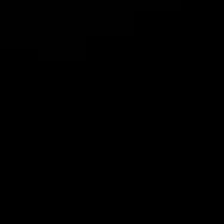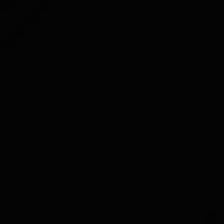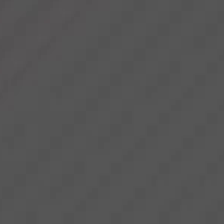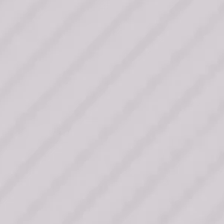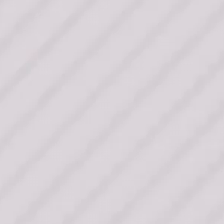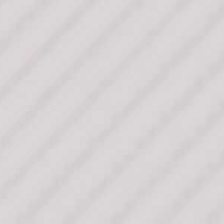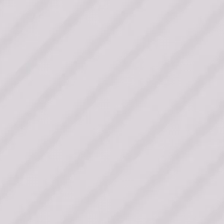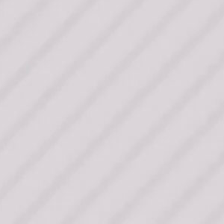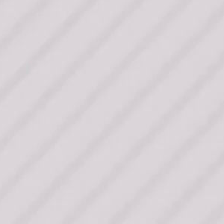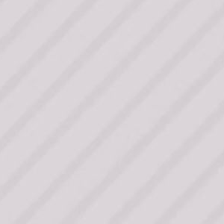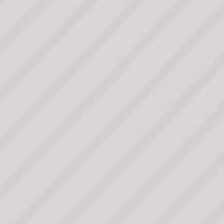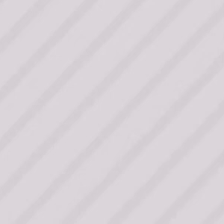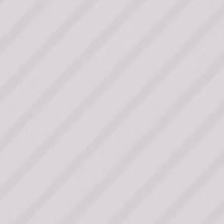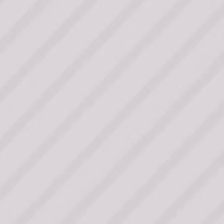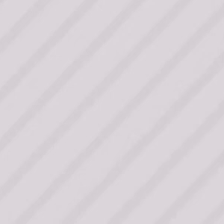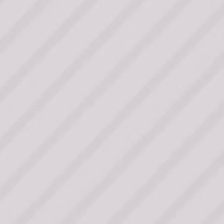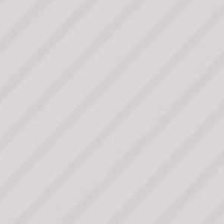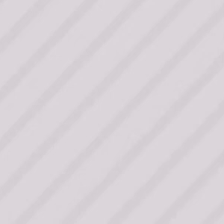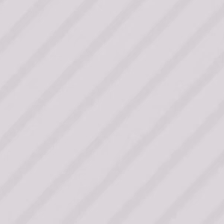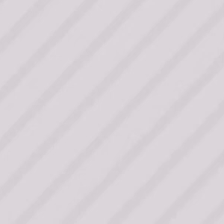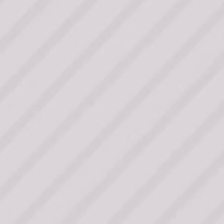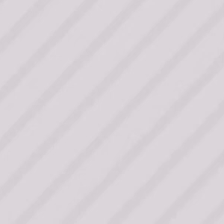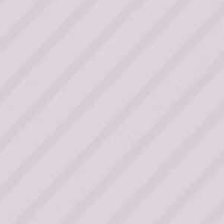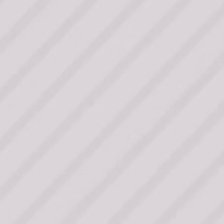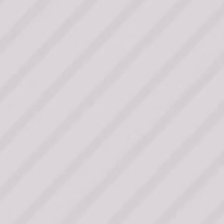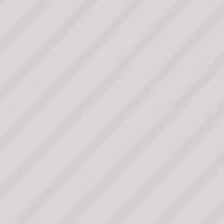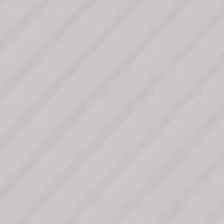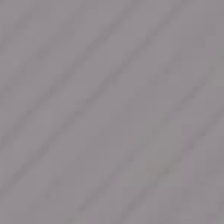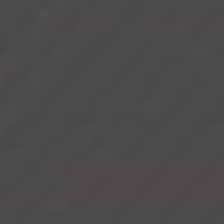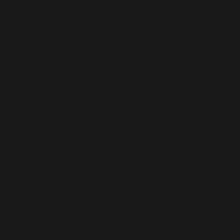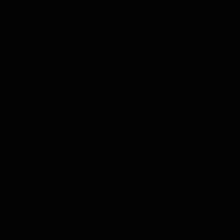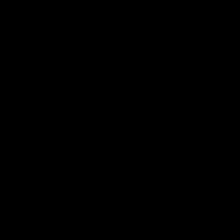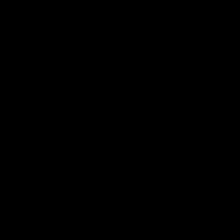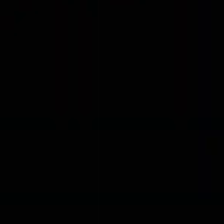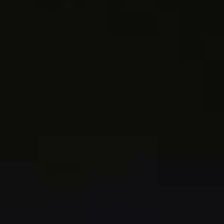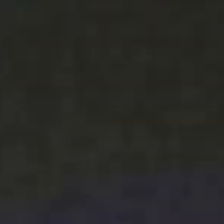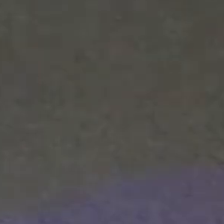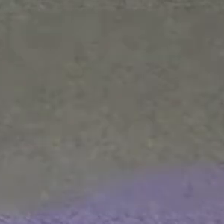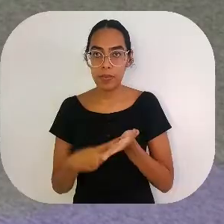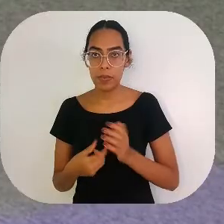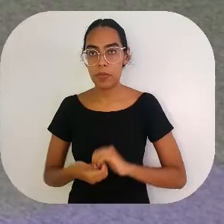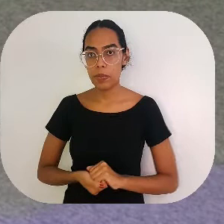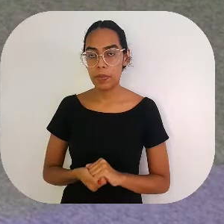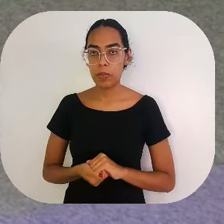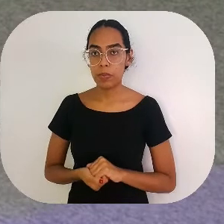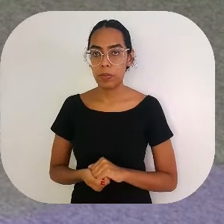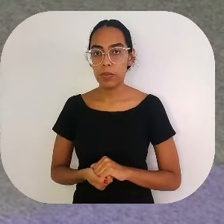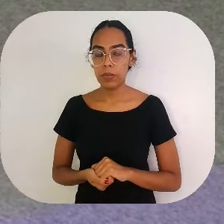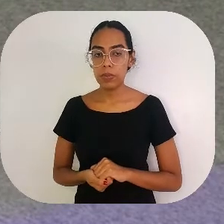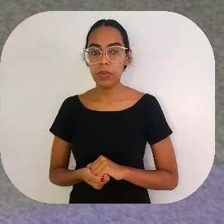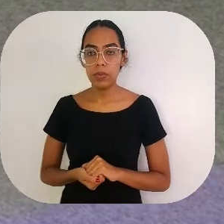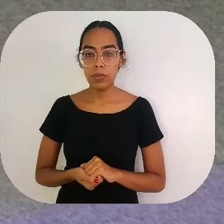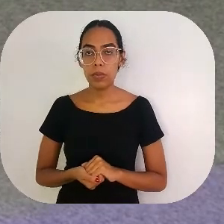O abre a roda, tindolelê, o abre a roda, tindolalá,